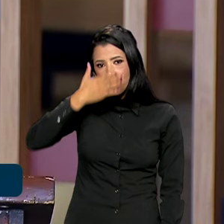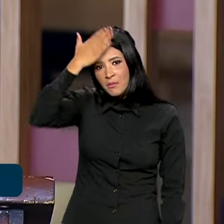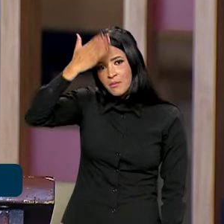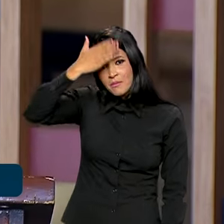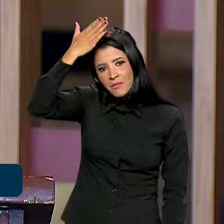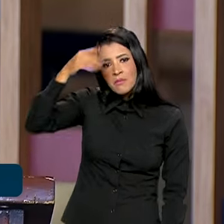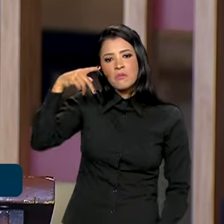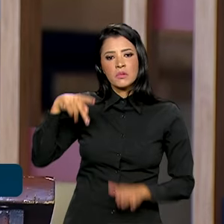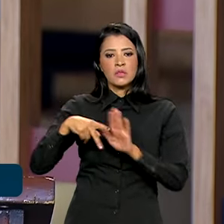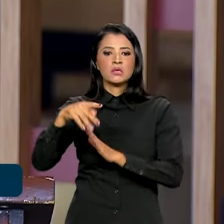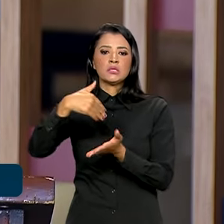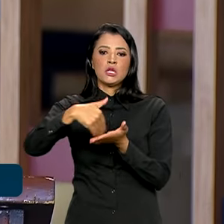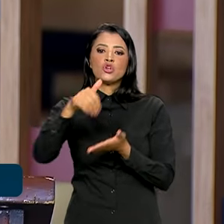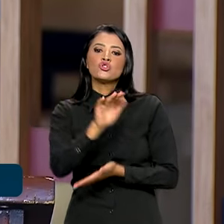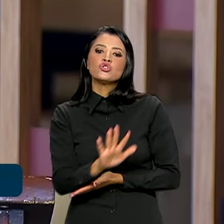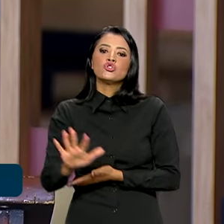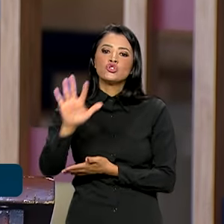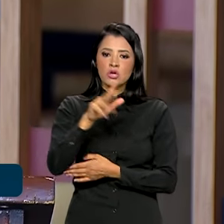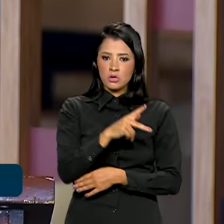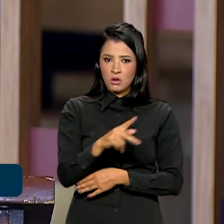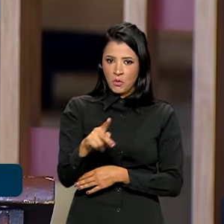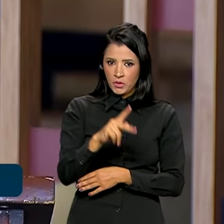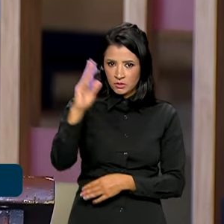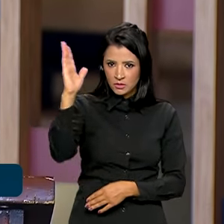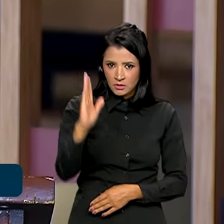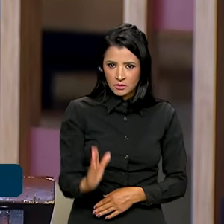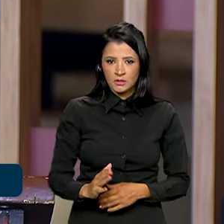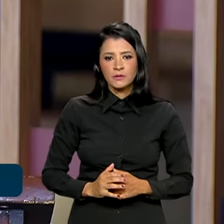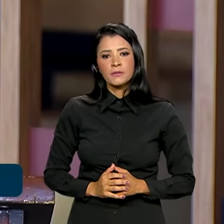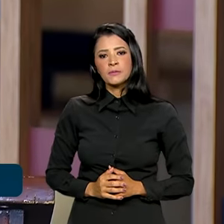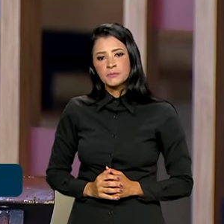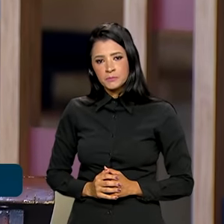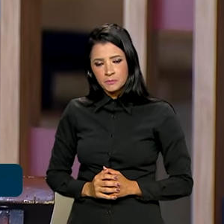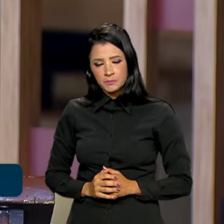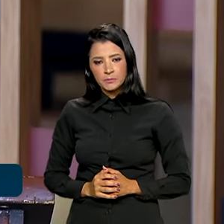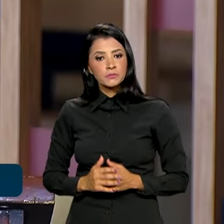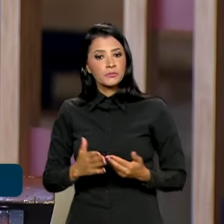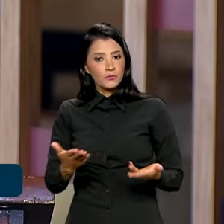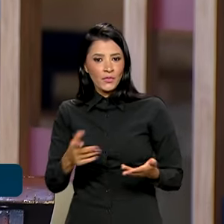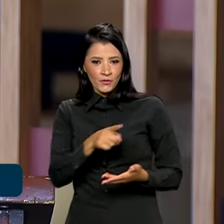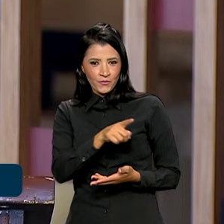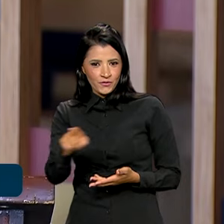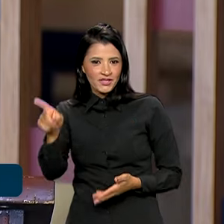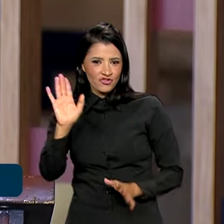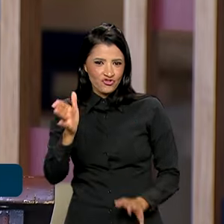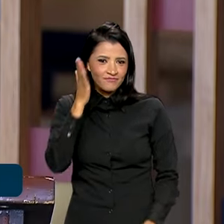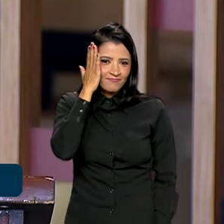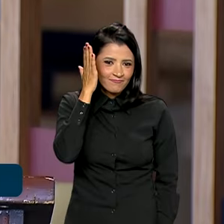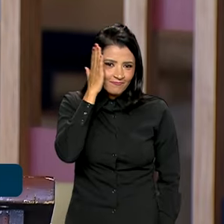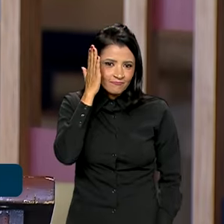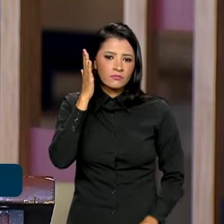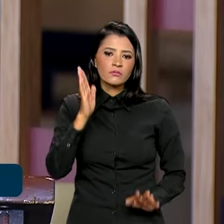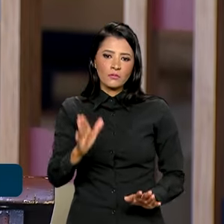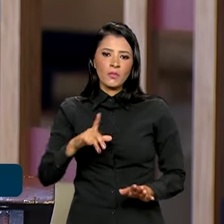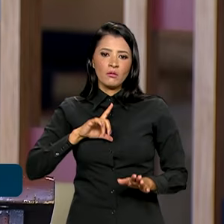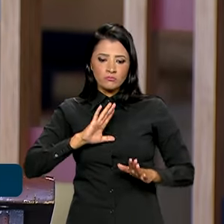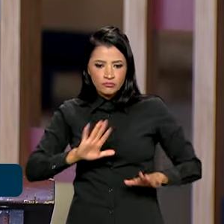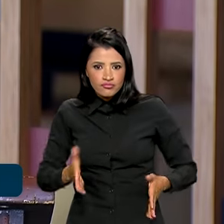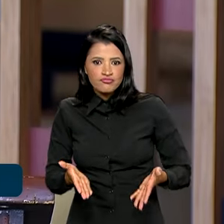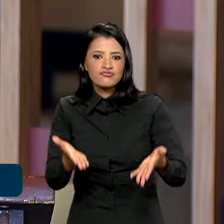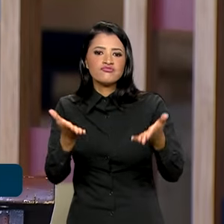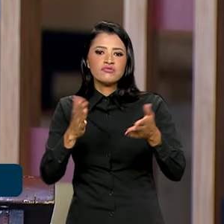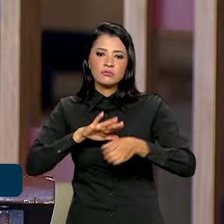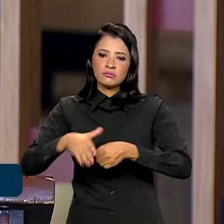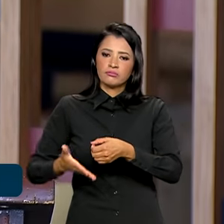da Secretaria-Geral da Presidência da República. Como os senhores sabem, a promoção do desenvolvimento